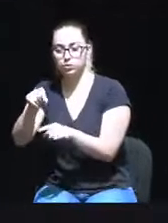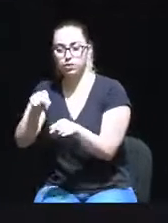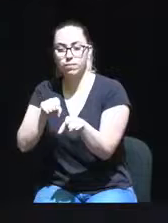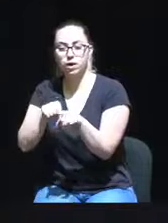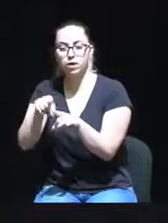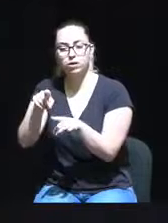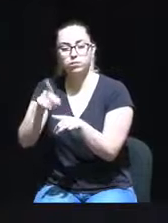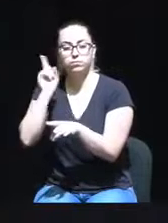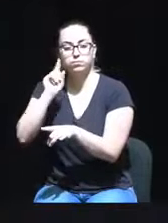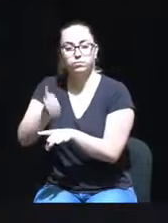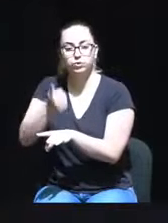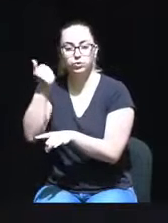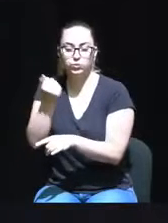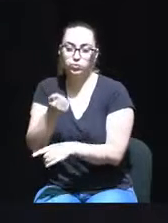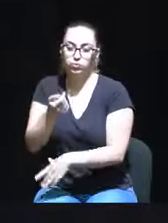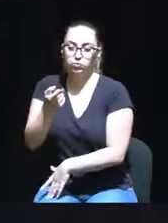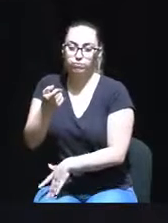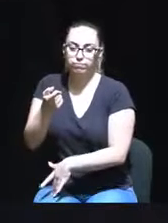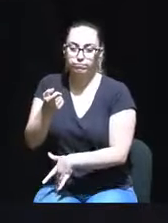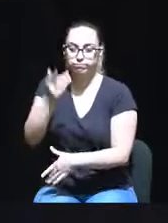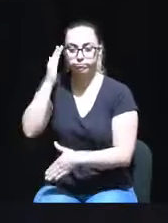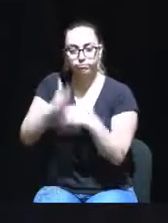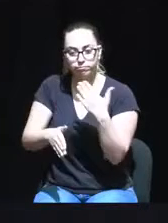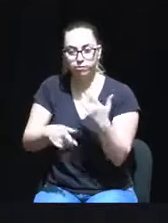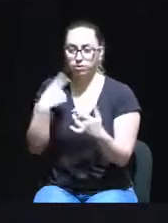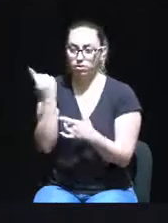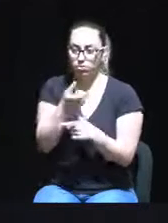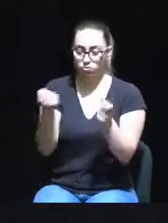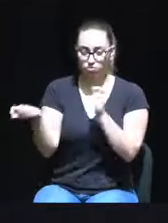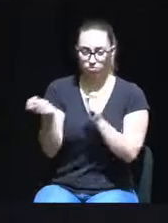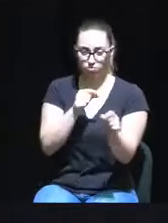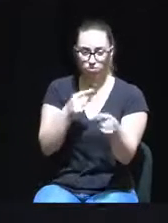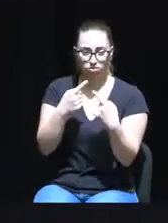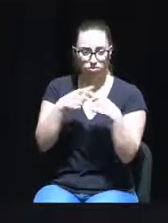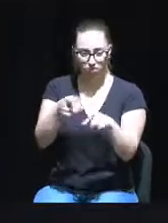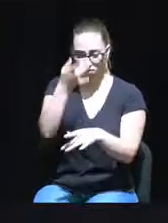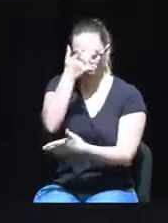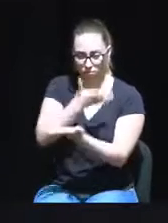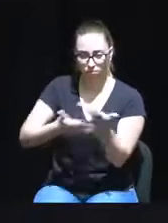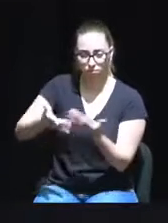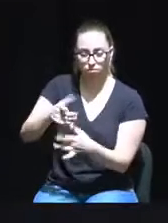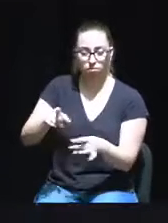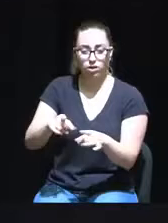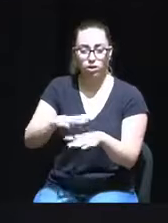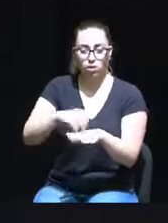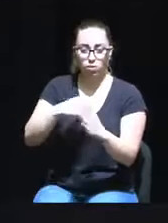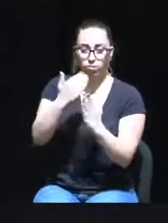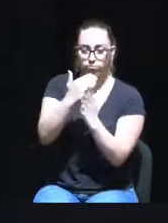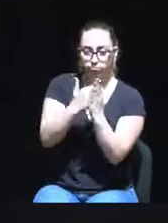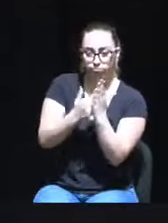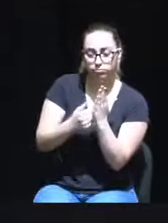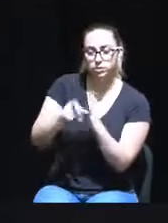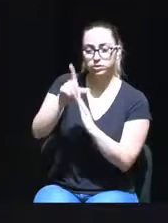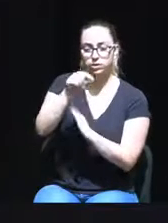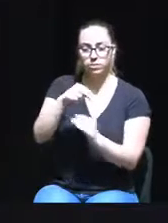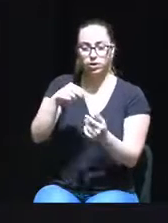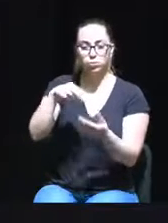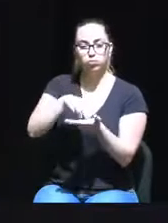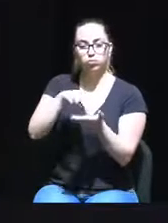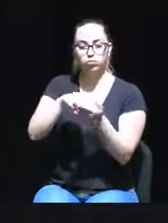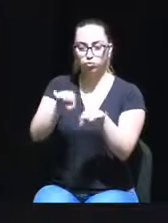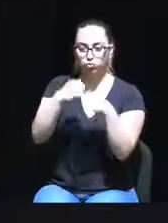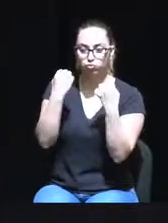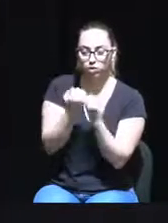espúrias, com as quais assumimos as nossas divergências programáticas, de acordo com os princípios e as posições sociais,